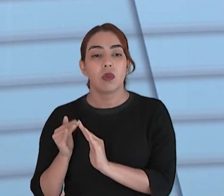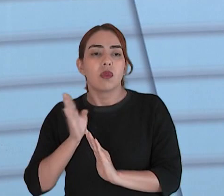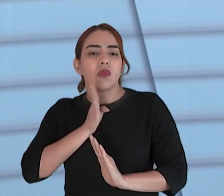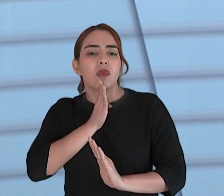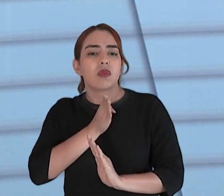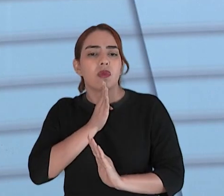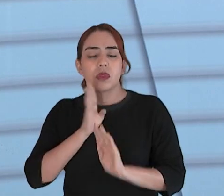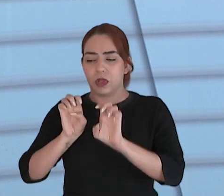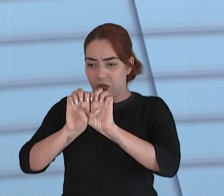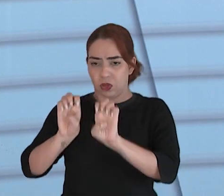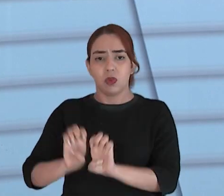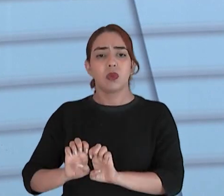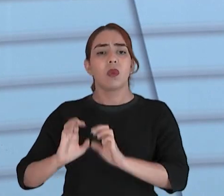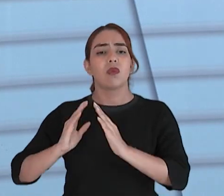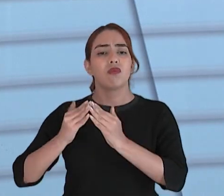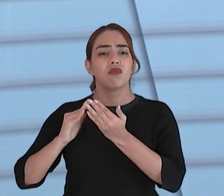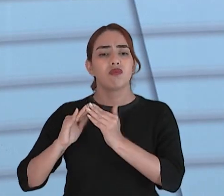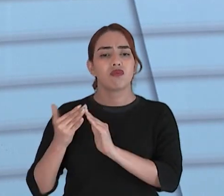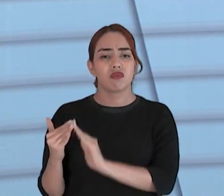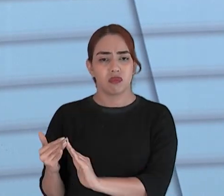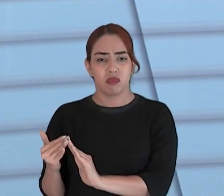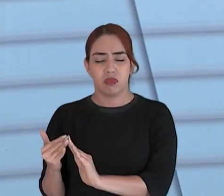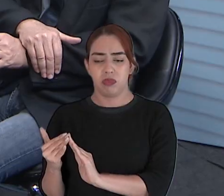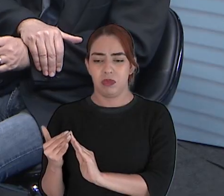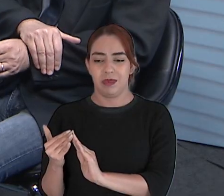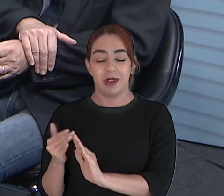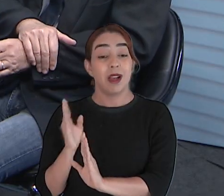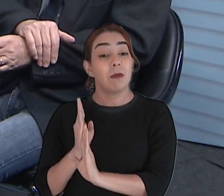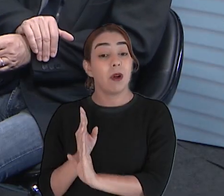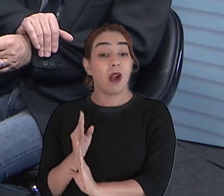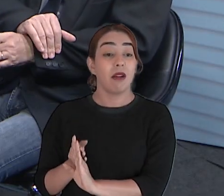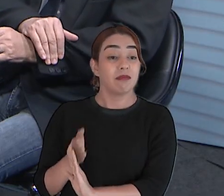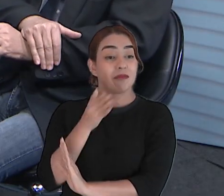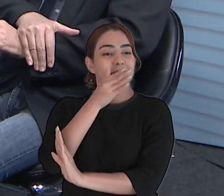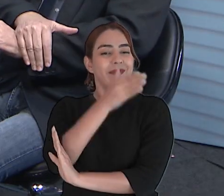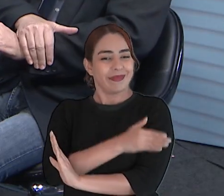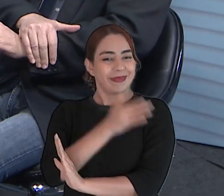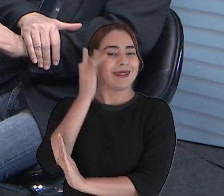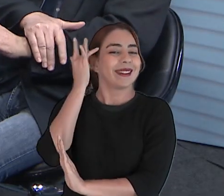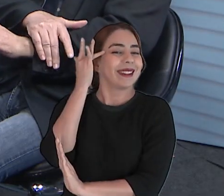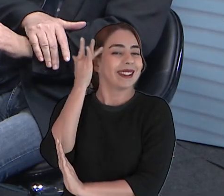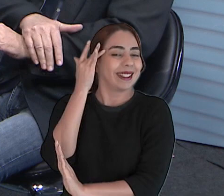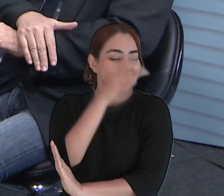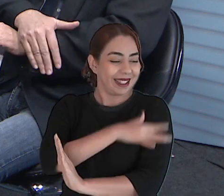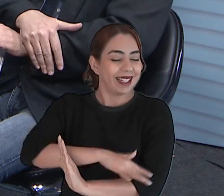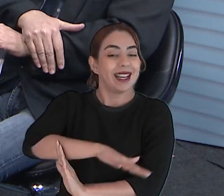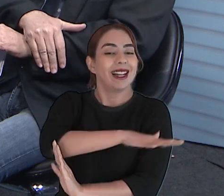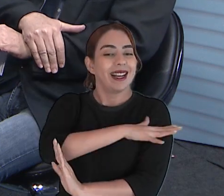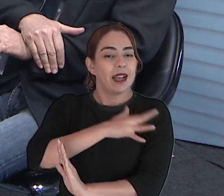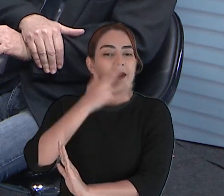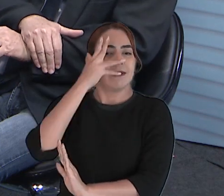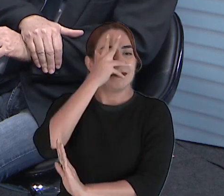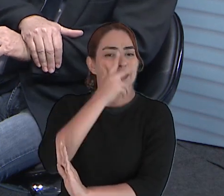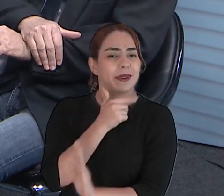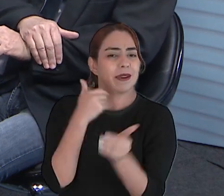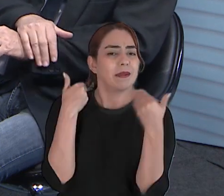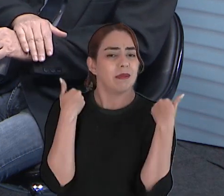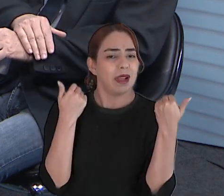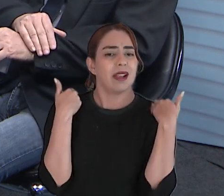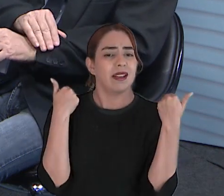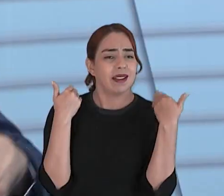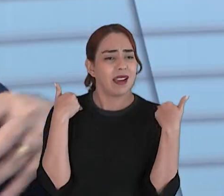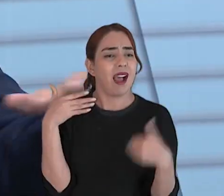que eu quero conhecer a periferia é cartão posto é outra coisa porque geralmente quando a gente vai as pessoas a gente vai para aqueles lugares mais